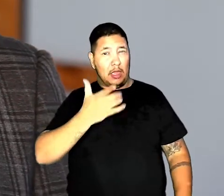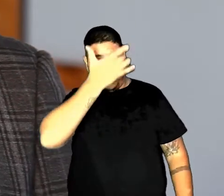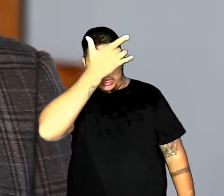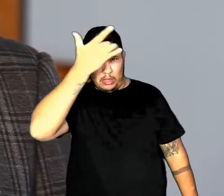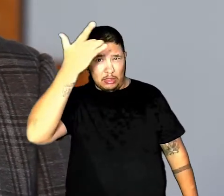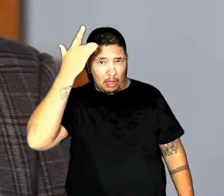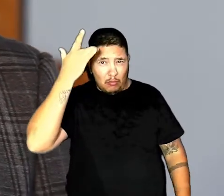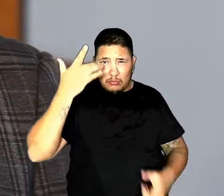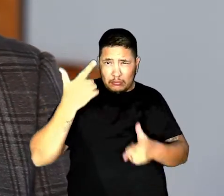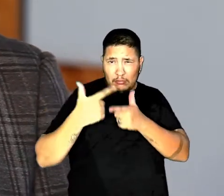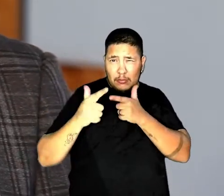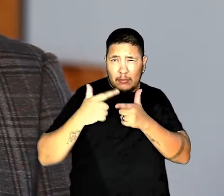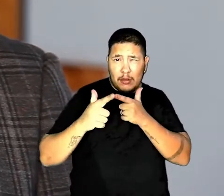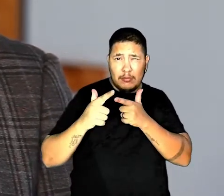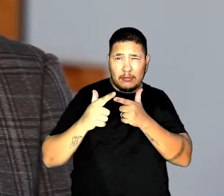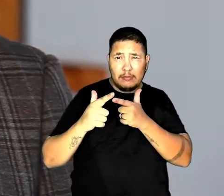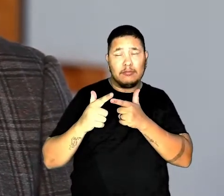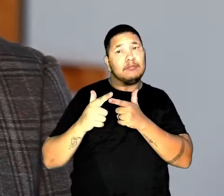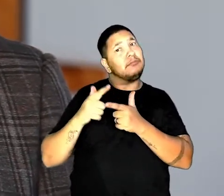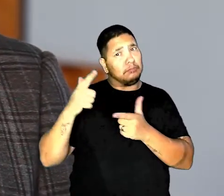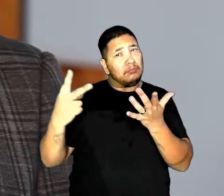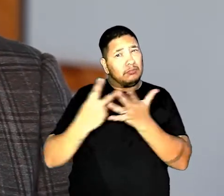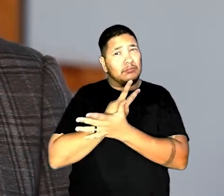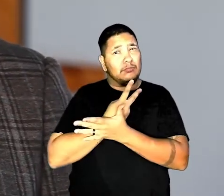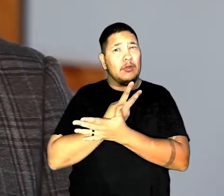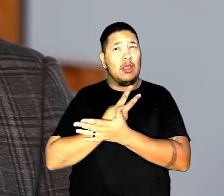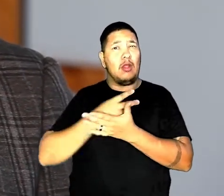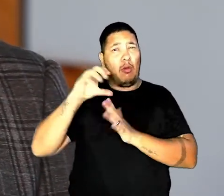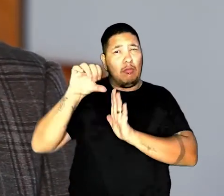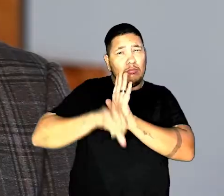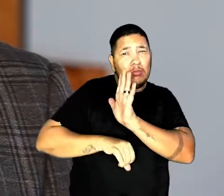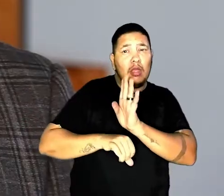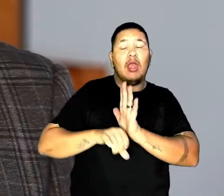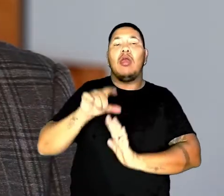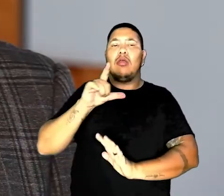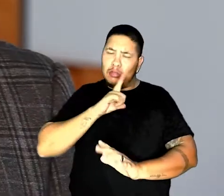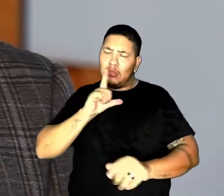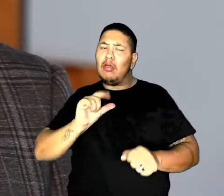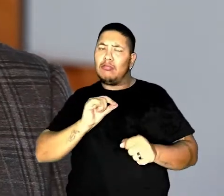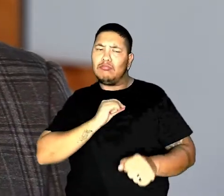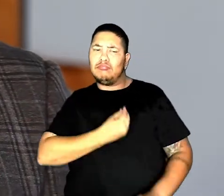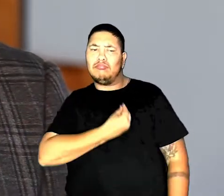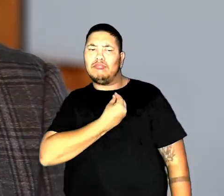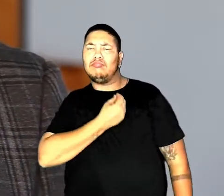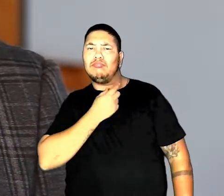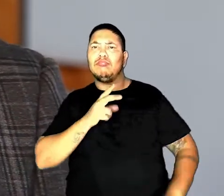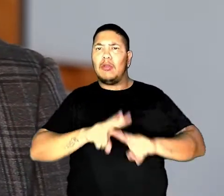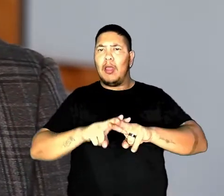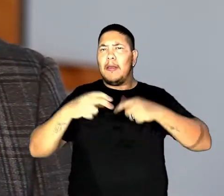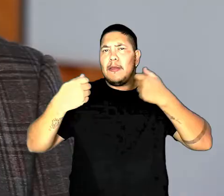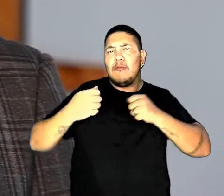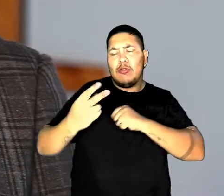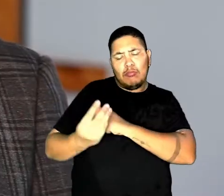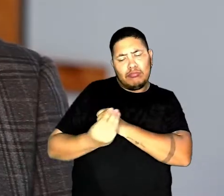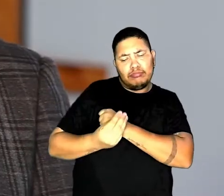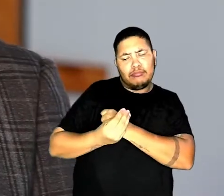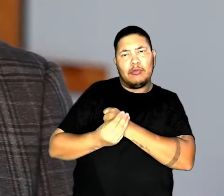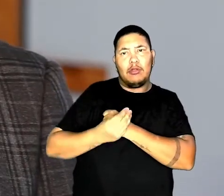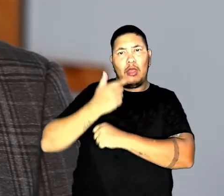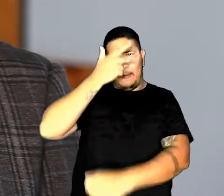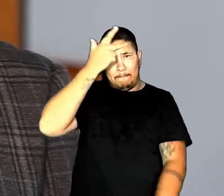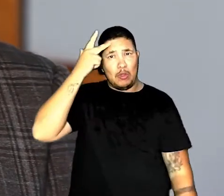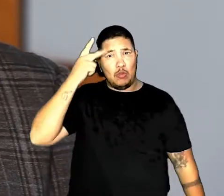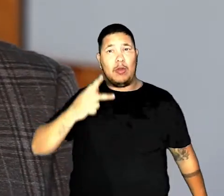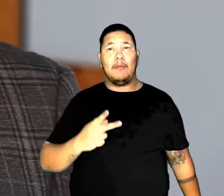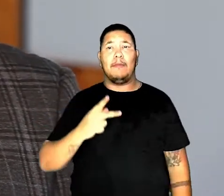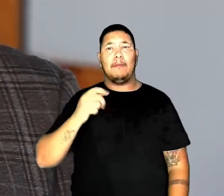a saúde mental comprometida, cometeram algum delito, estão cumprindo medidas de segurança e precisam ser